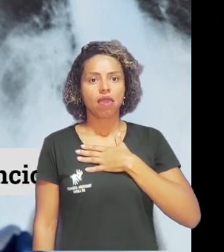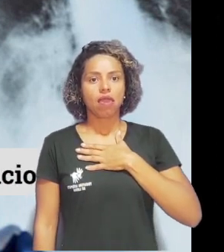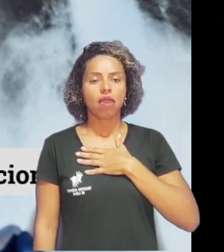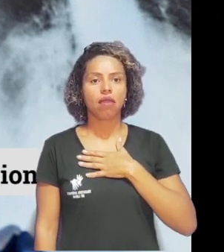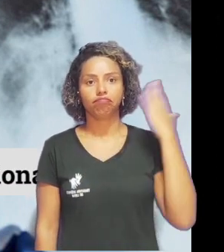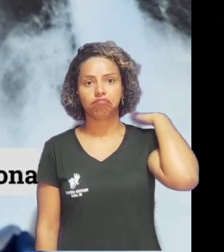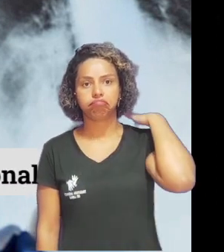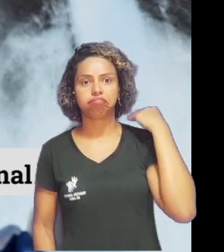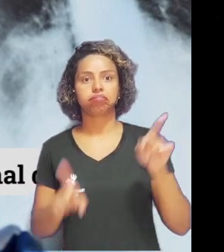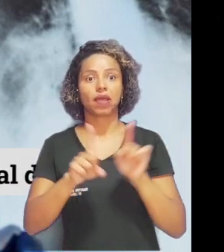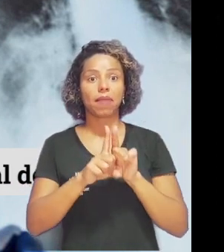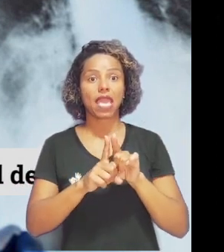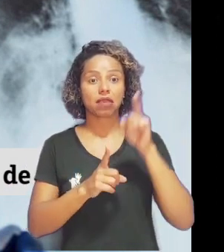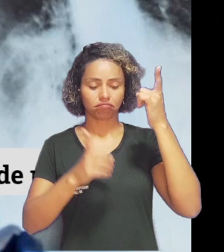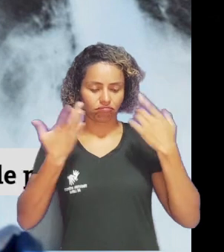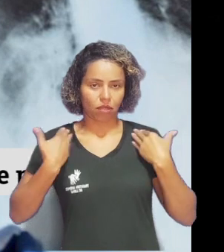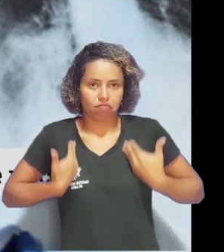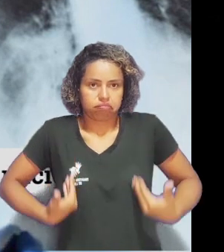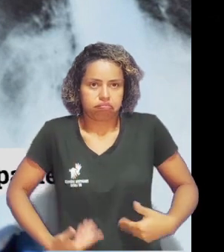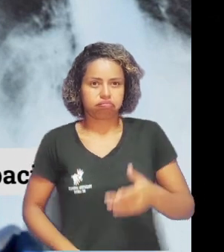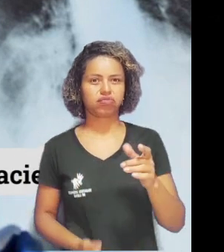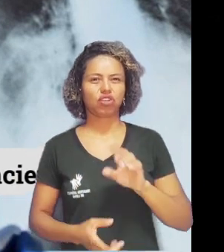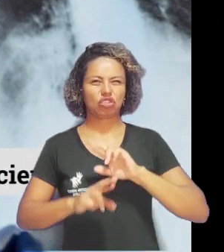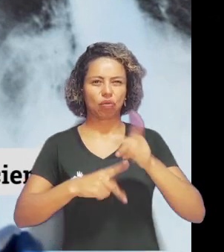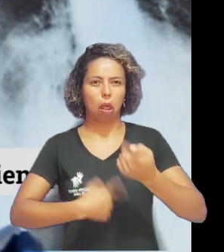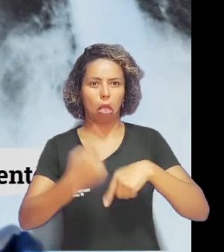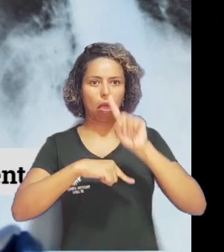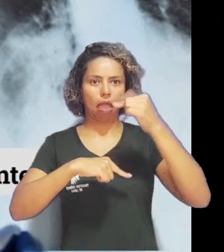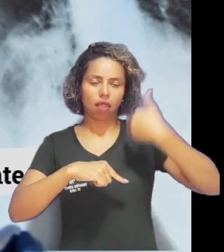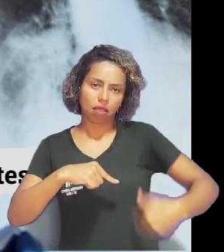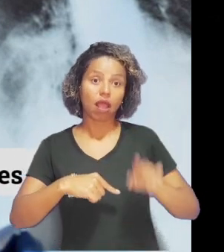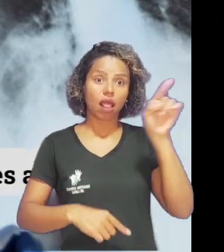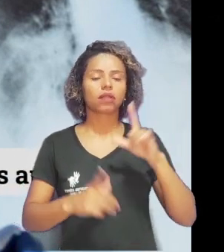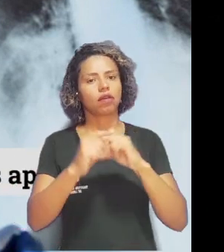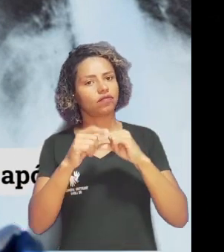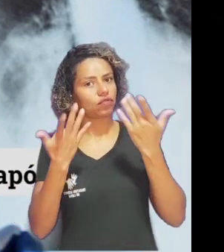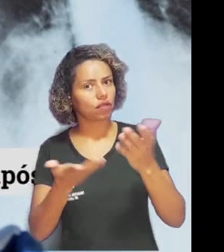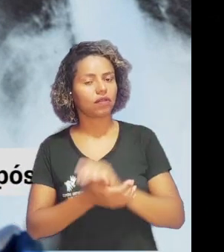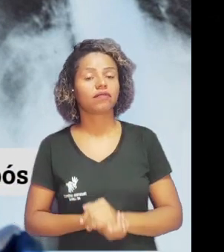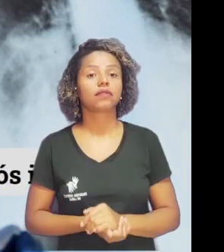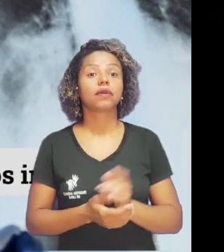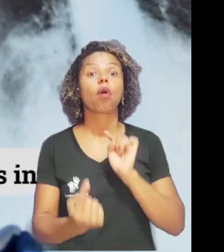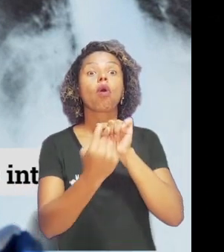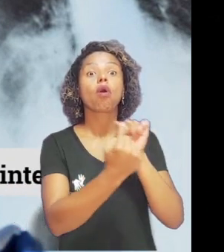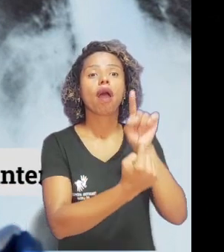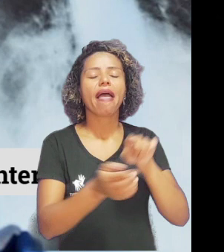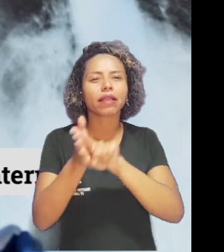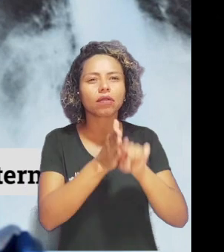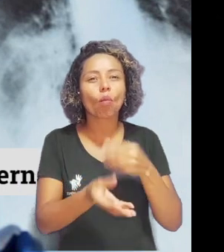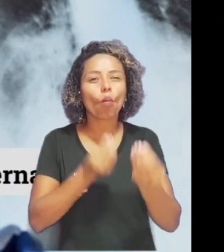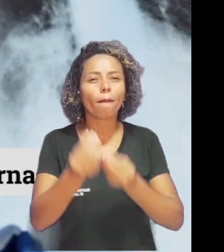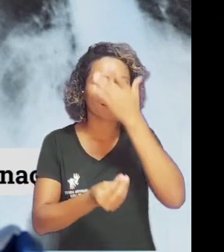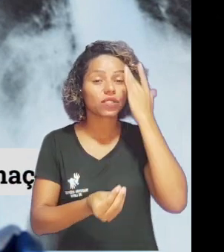Cardiorrespiratória e Músculoesquelética da UFJF. O objetivo é estudar as repercussões funcionais e